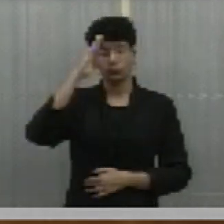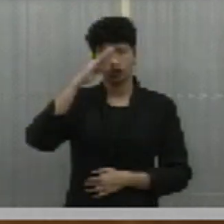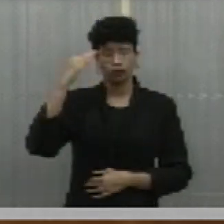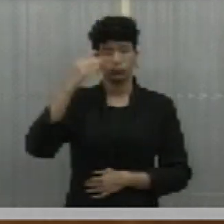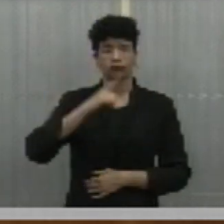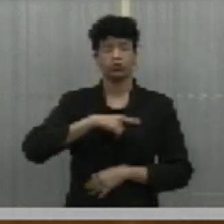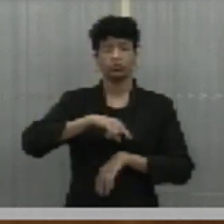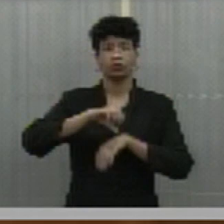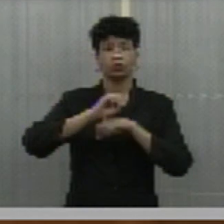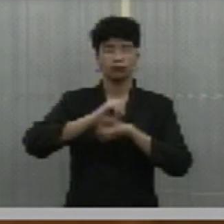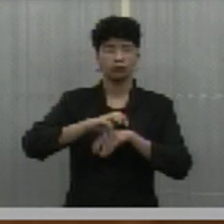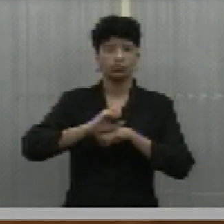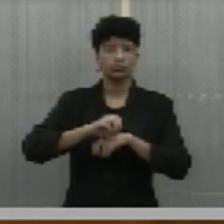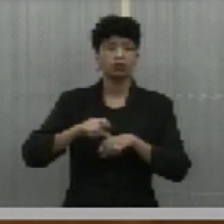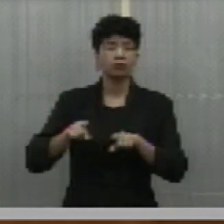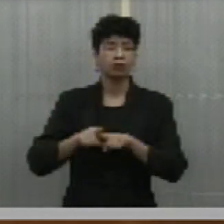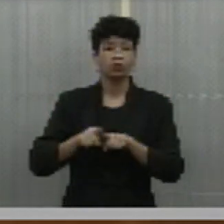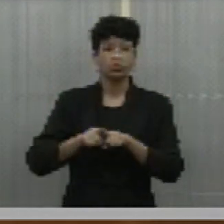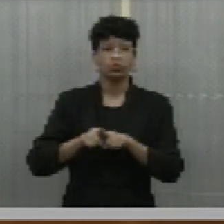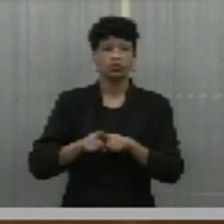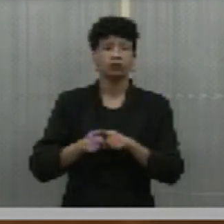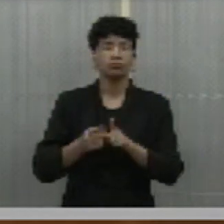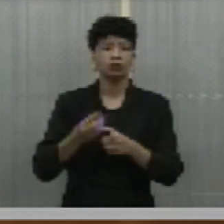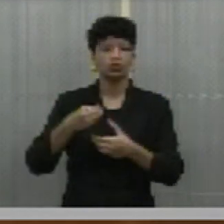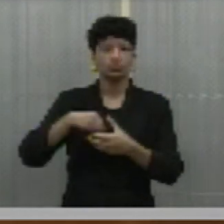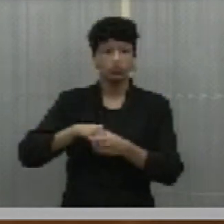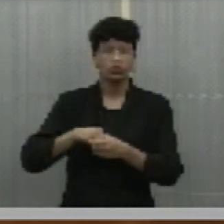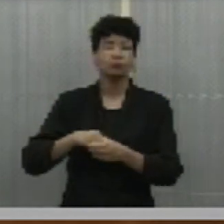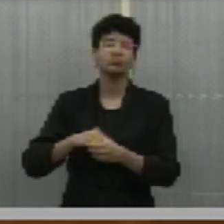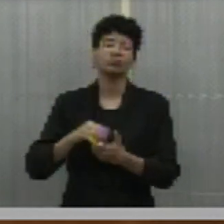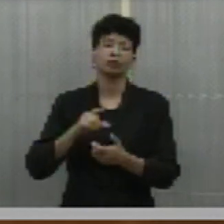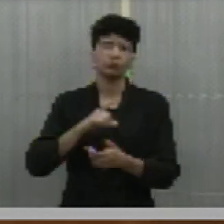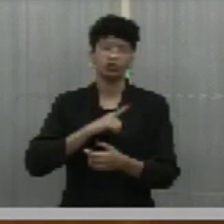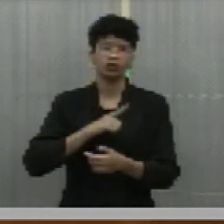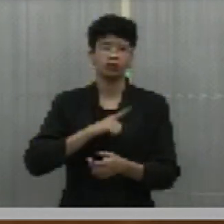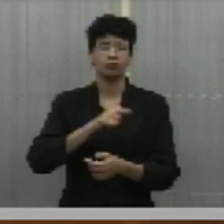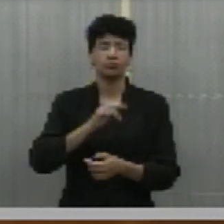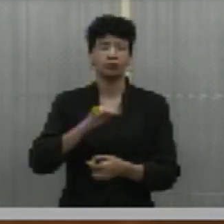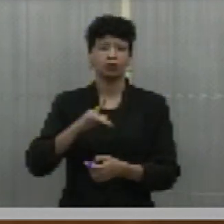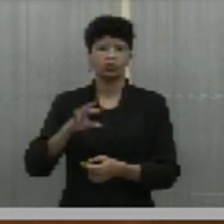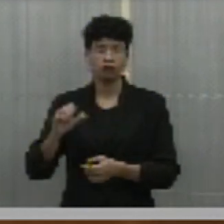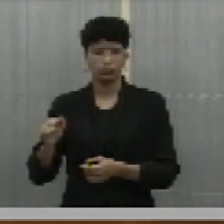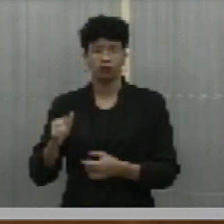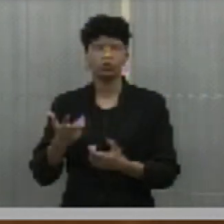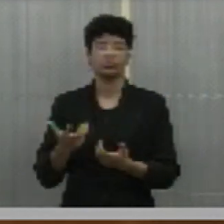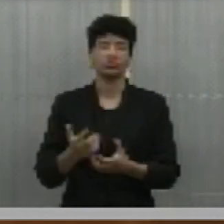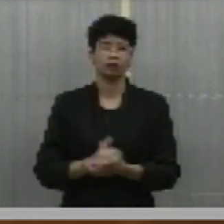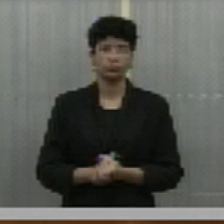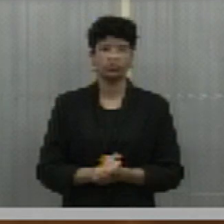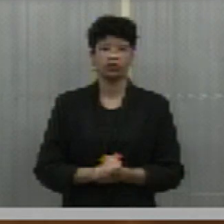educação e a agricultura e na agricultura a nossa tão